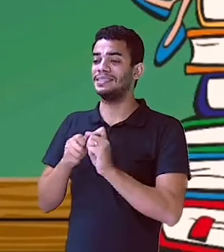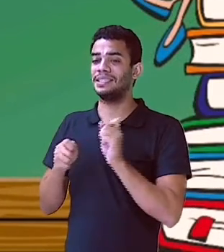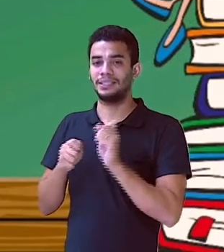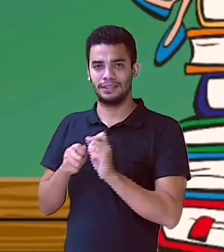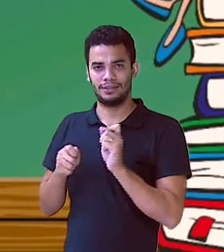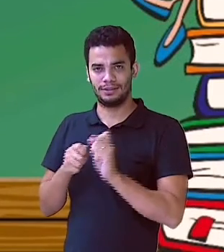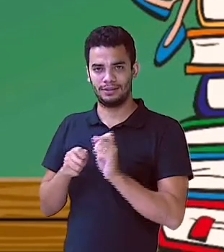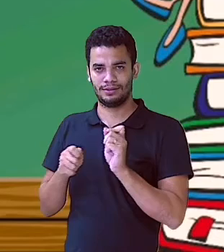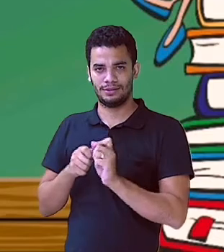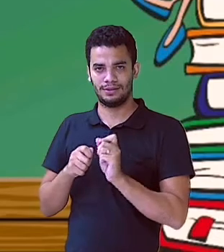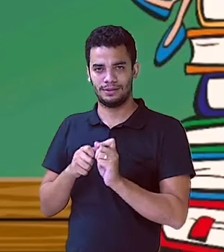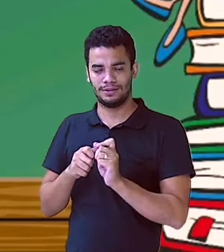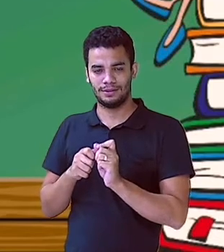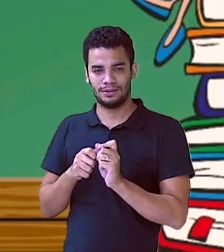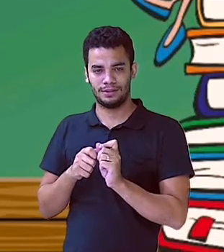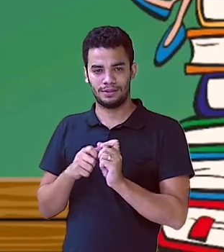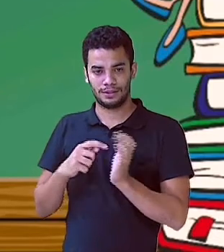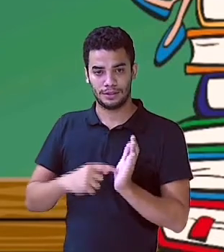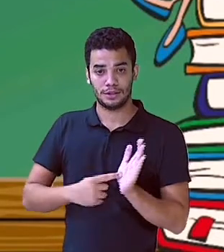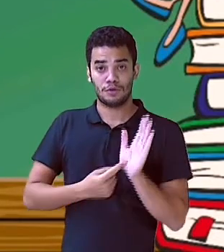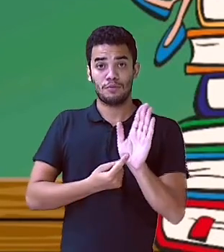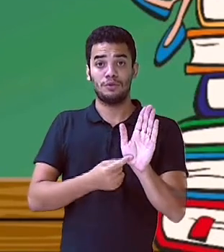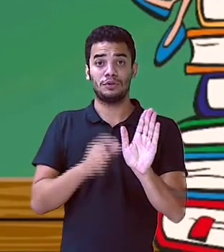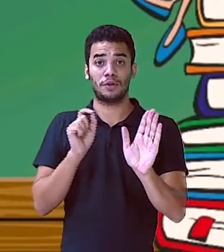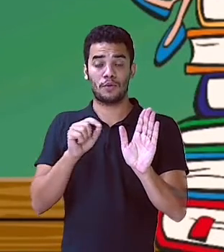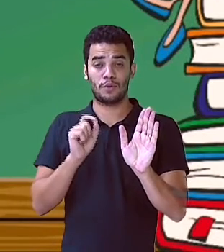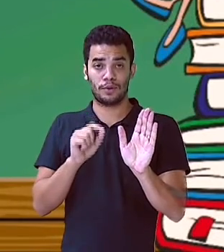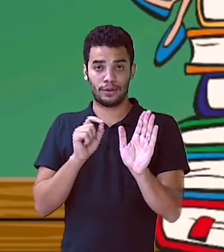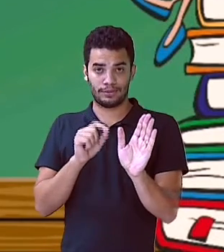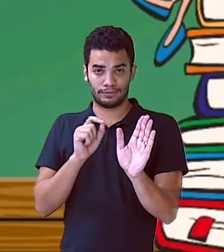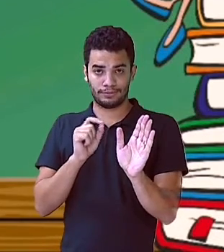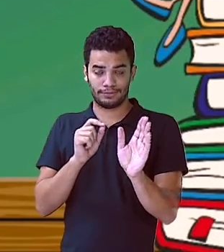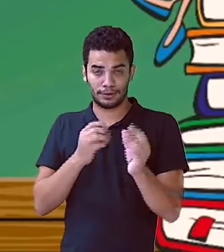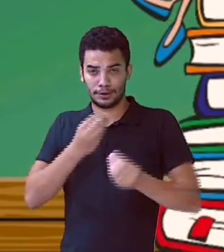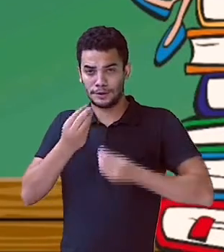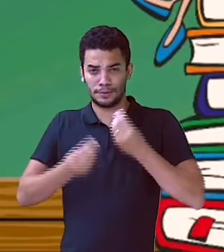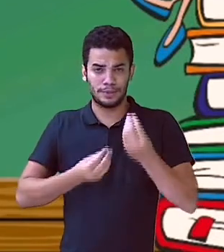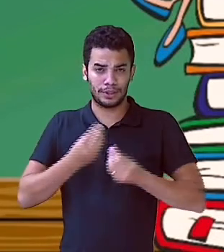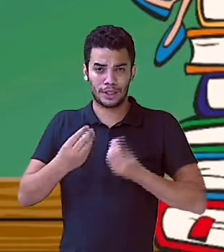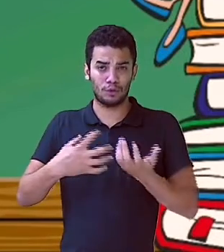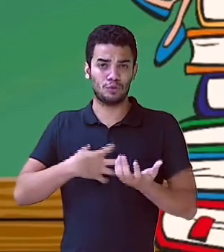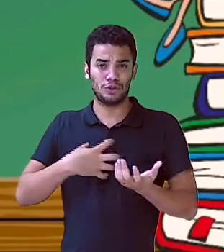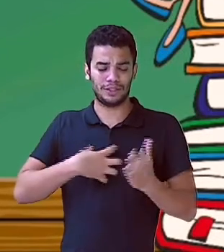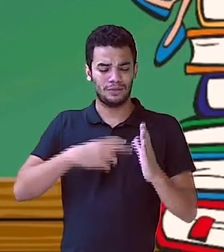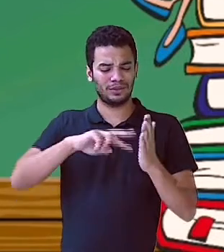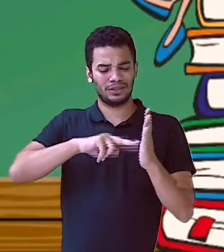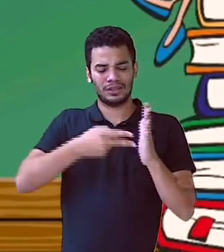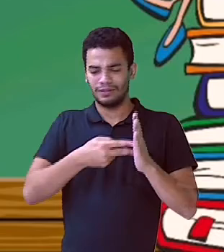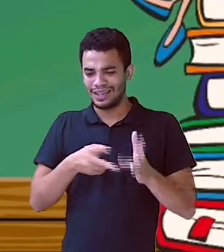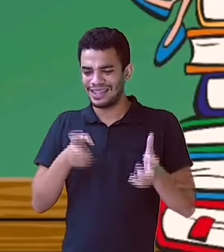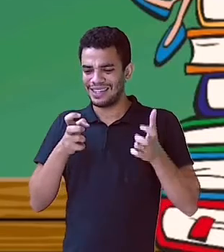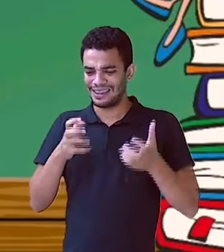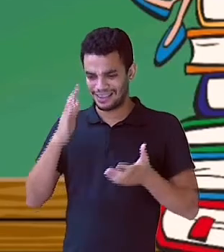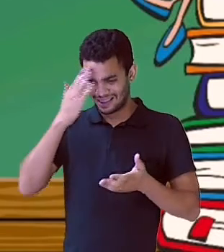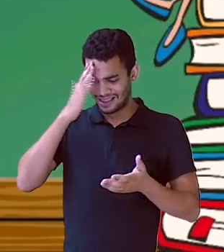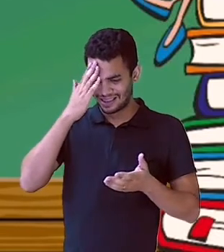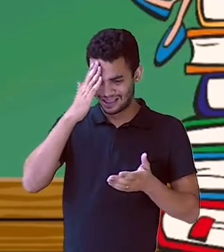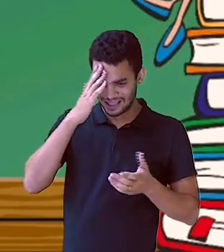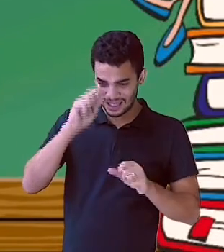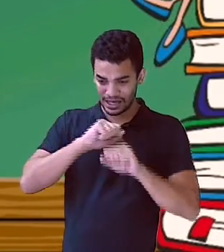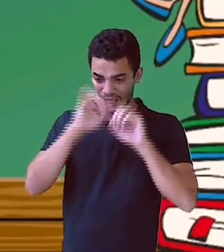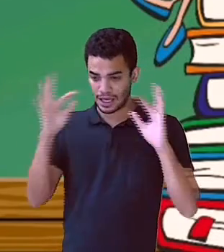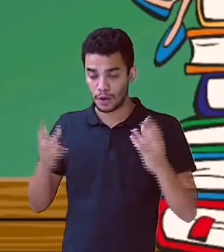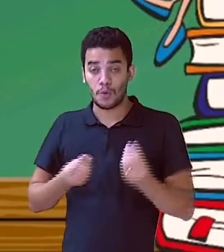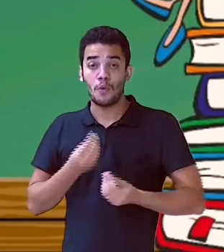ser seguidos aí de uma preposição também, o que vai ajudar a completar o sentido aí desse verbo, ok? Então,